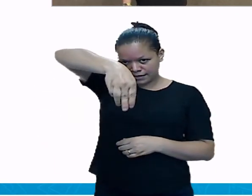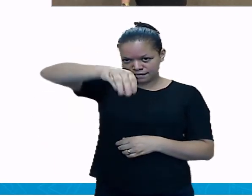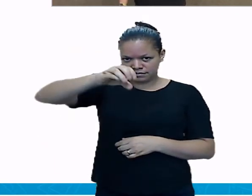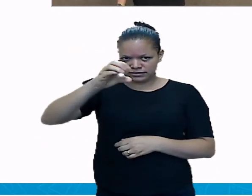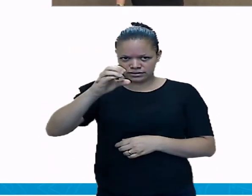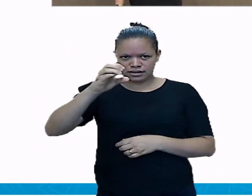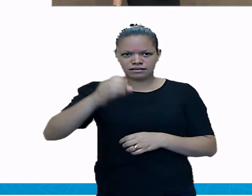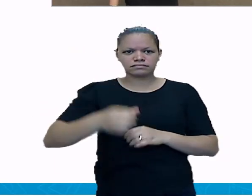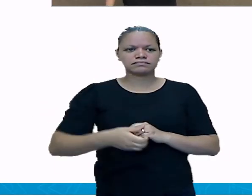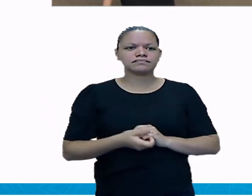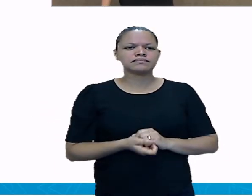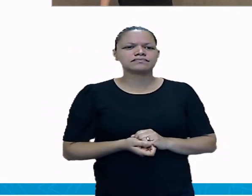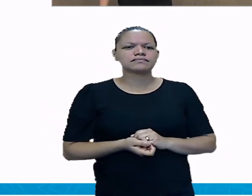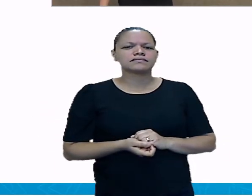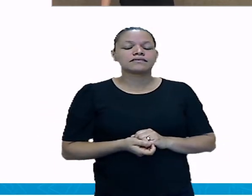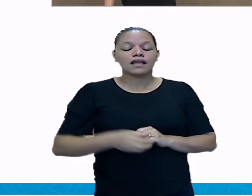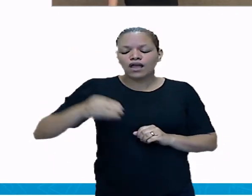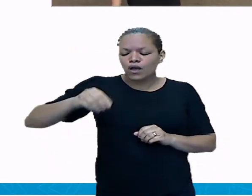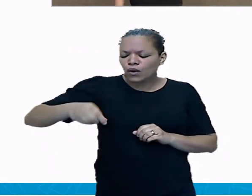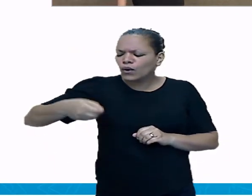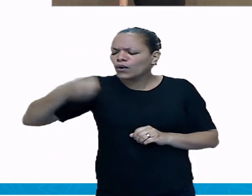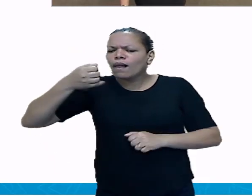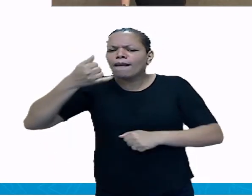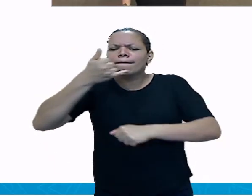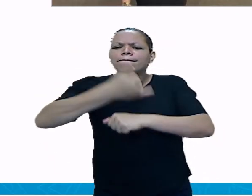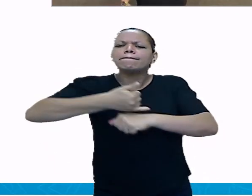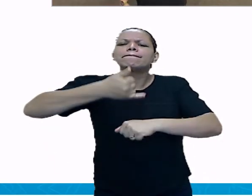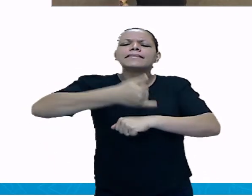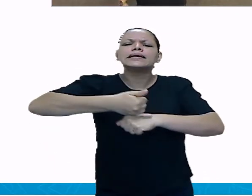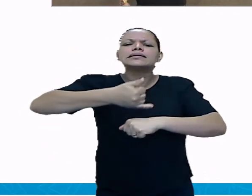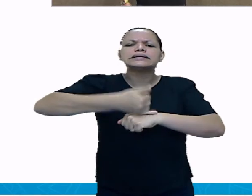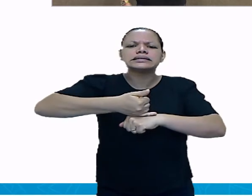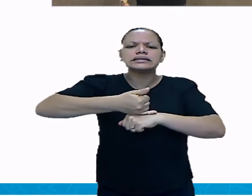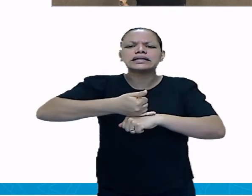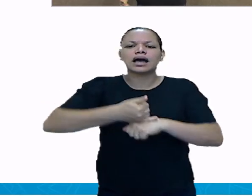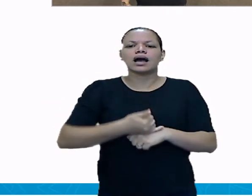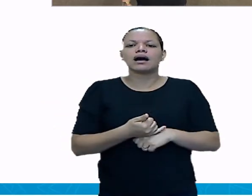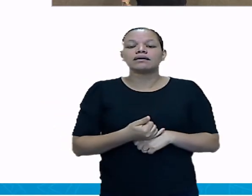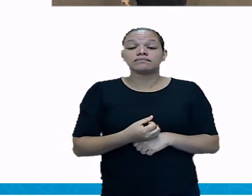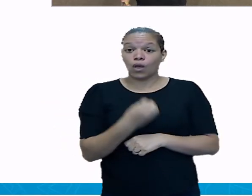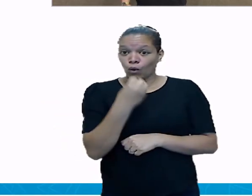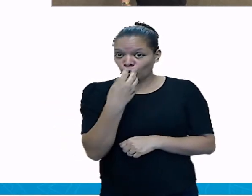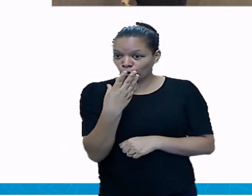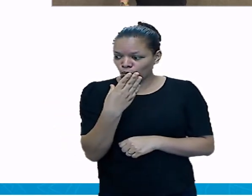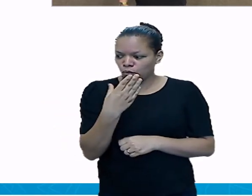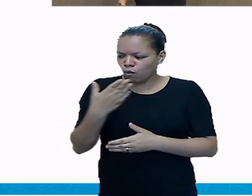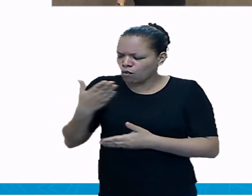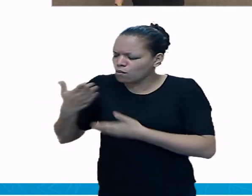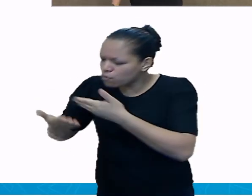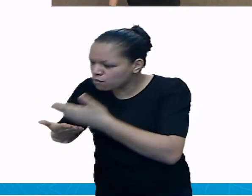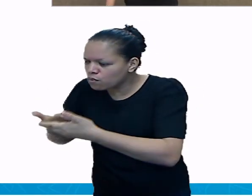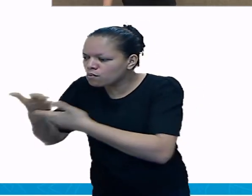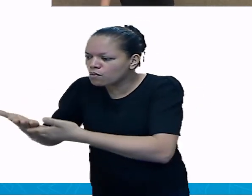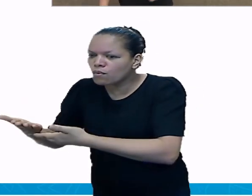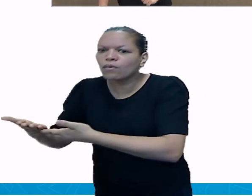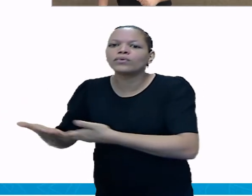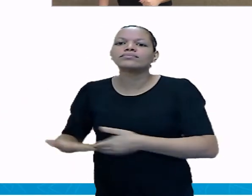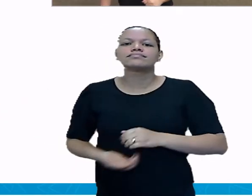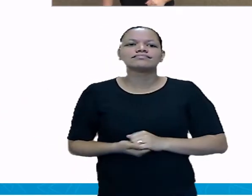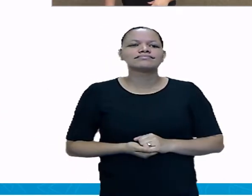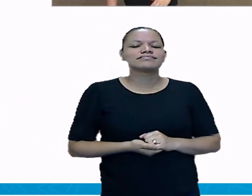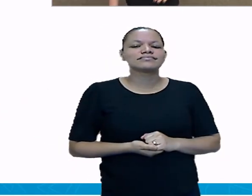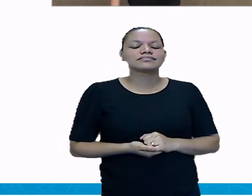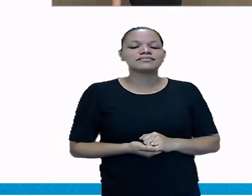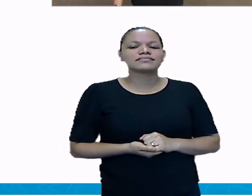corpo. Assim como também a panela de alumínio, é bom condutor de calor. Enquanto a colher de